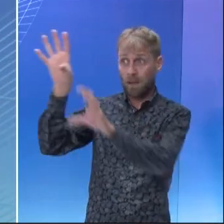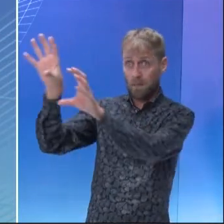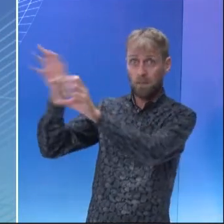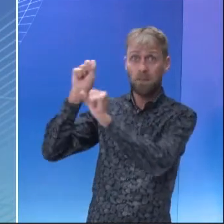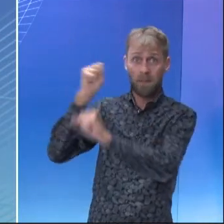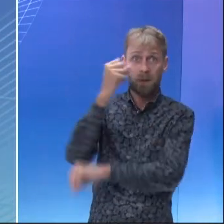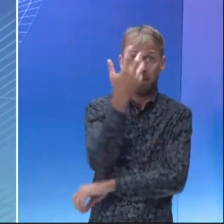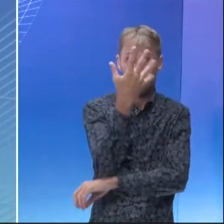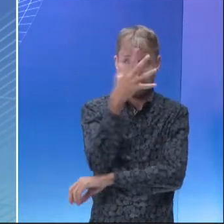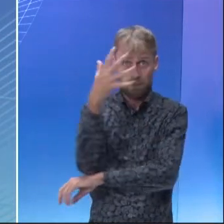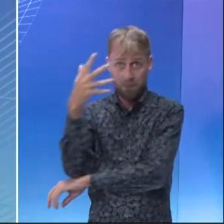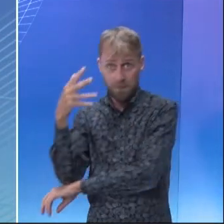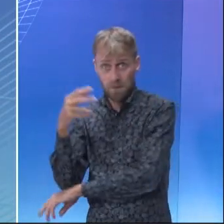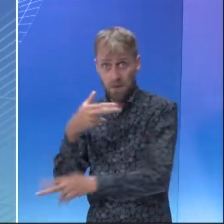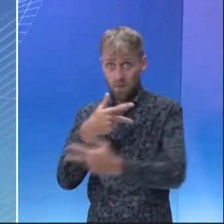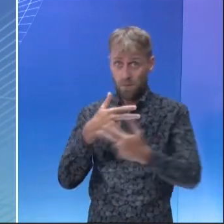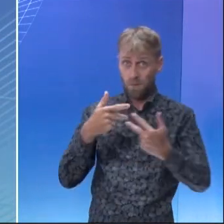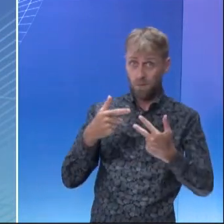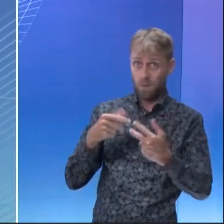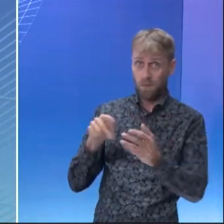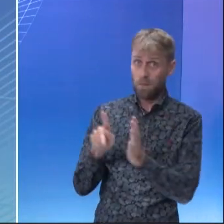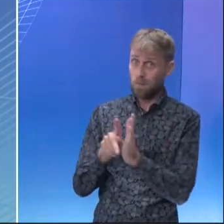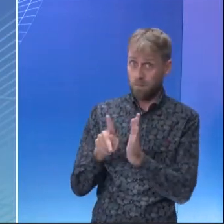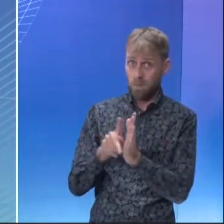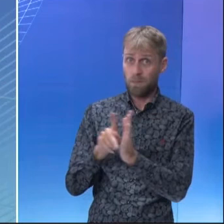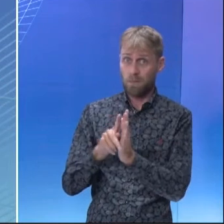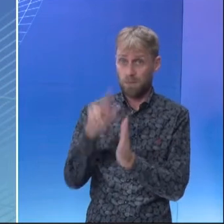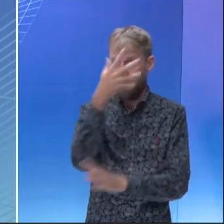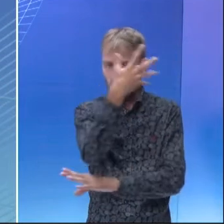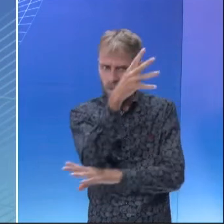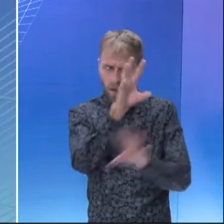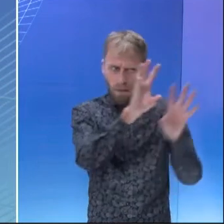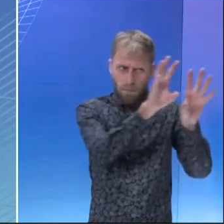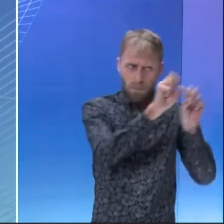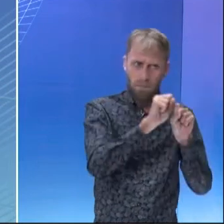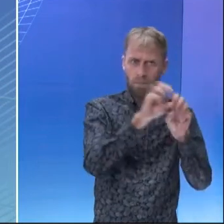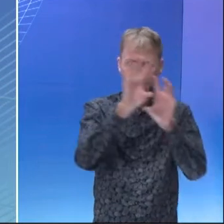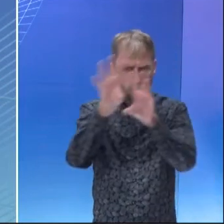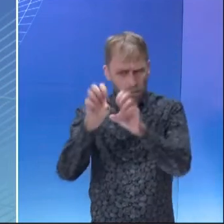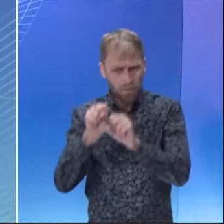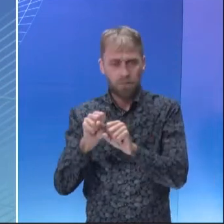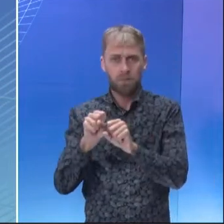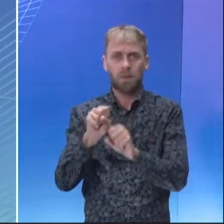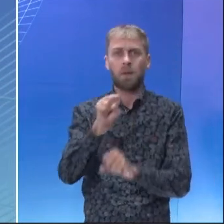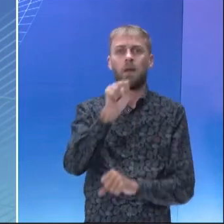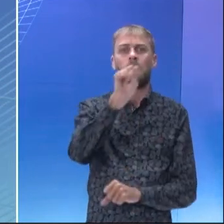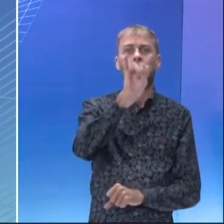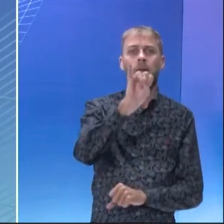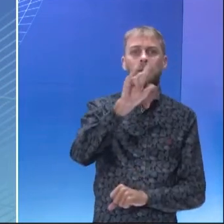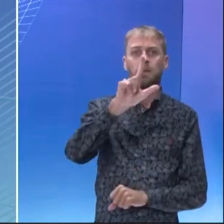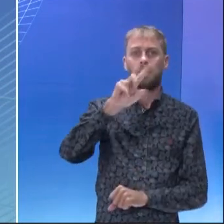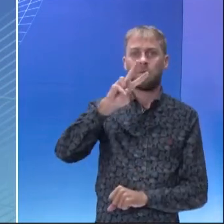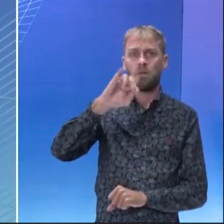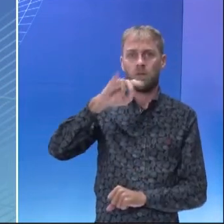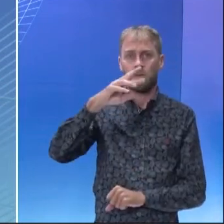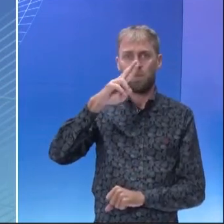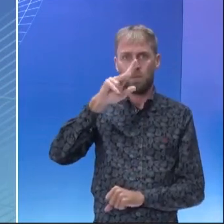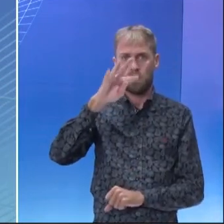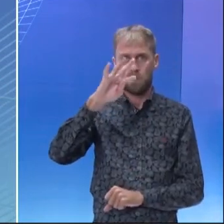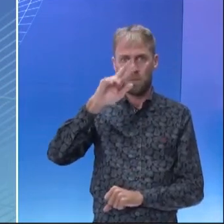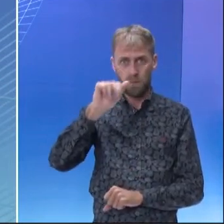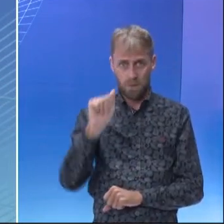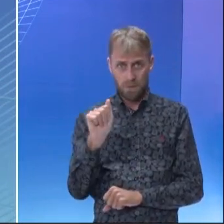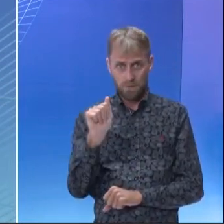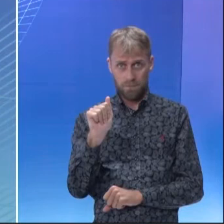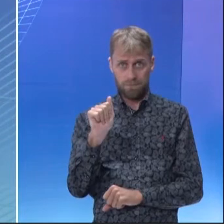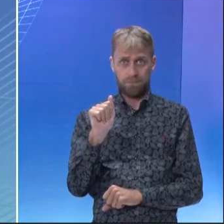é a retirada de espécies vegetais nativas da floresta. E a silvicultura, o que seria? Seria